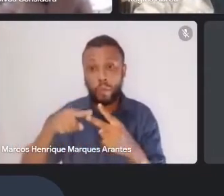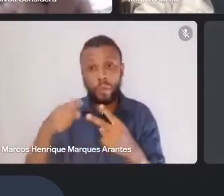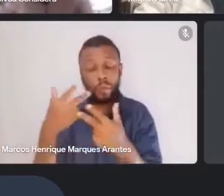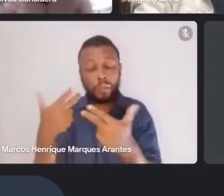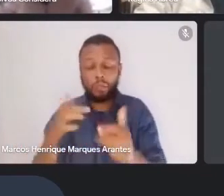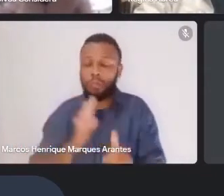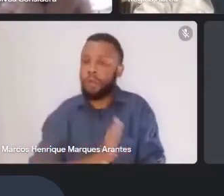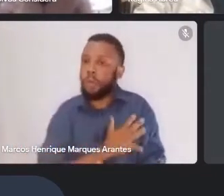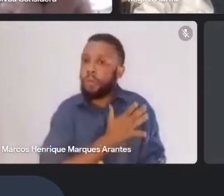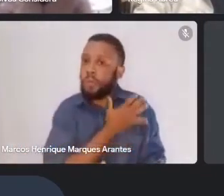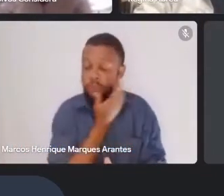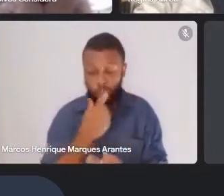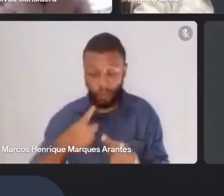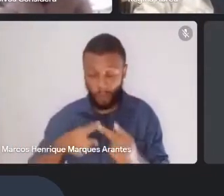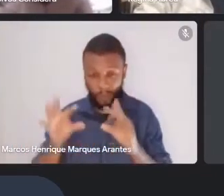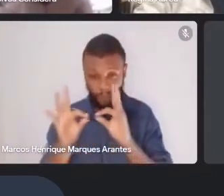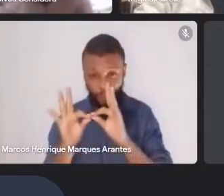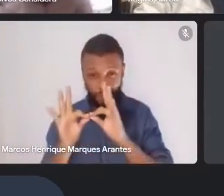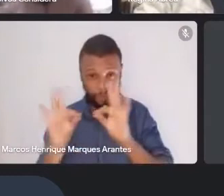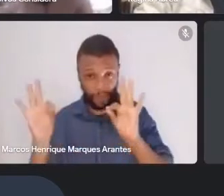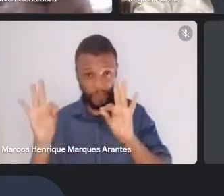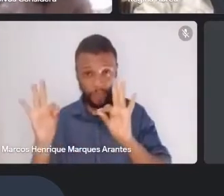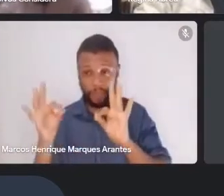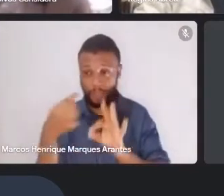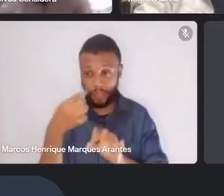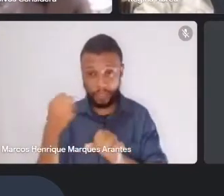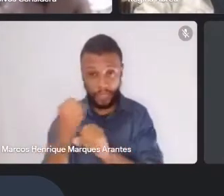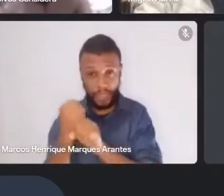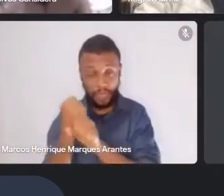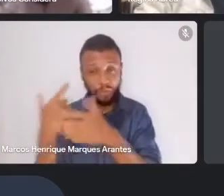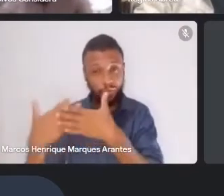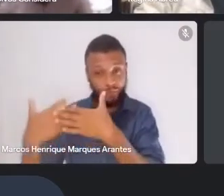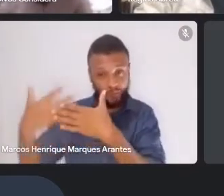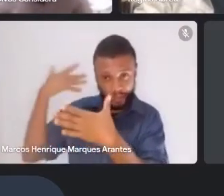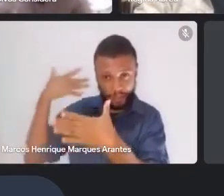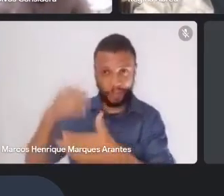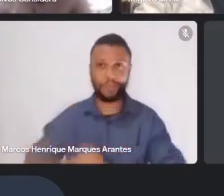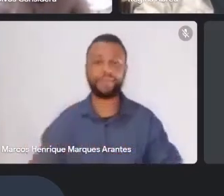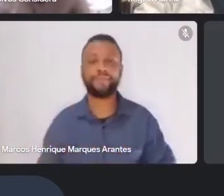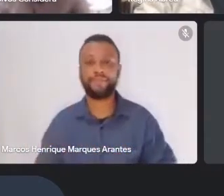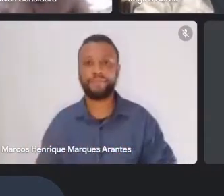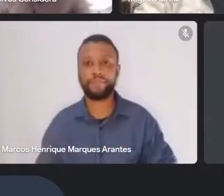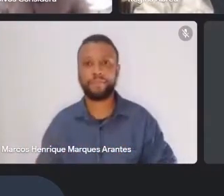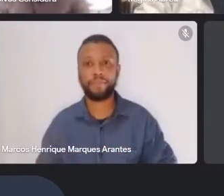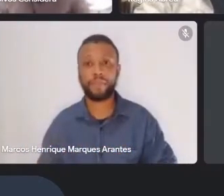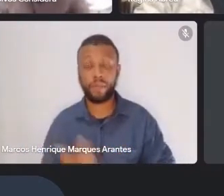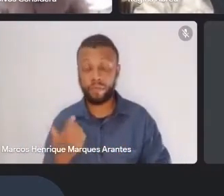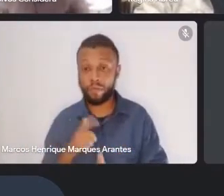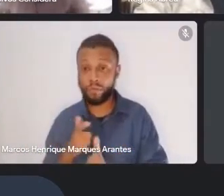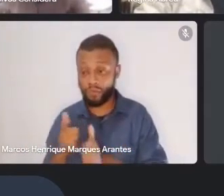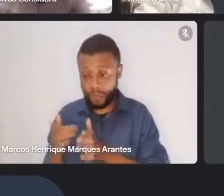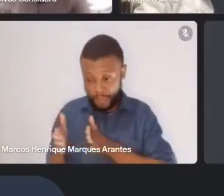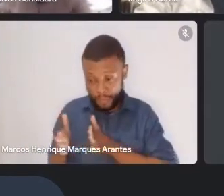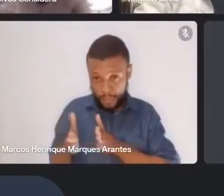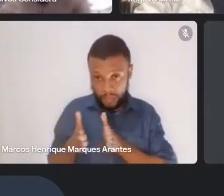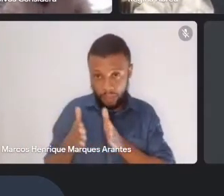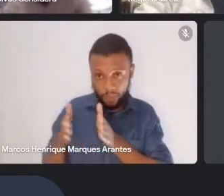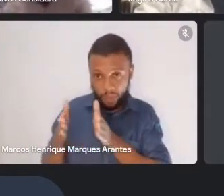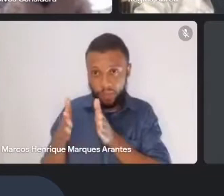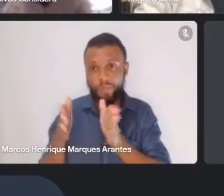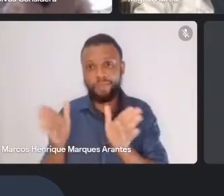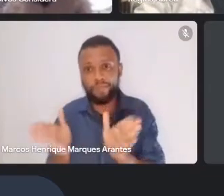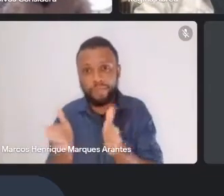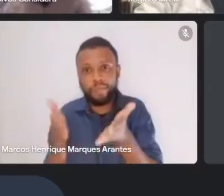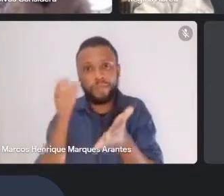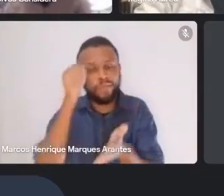Outra frase do Euclides, de cento e tantos anos atrás. Seguindo essa trilha de Alimento há muito o sonho de uma